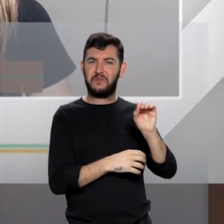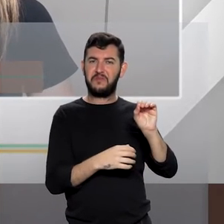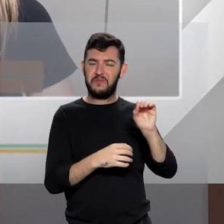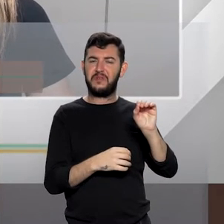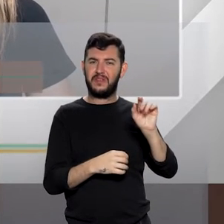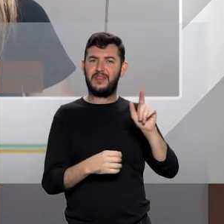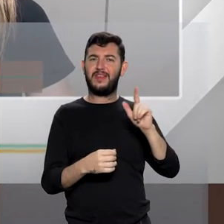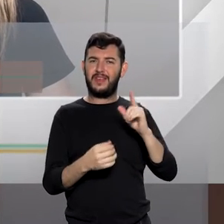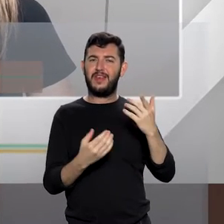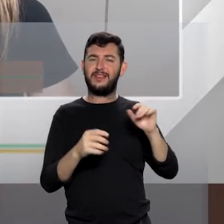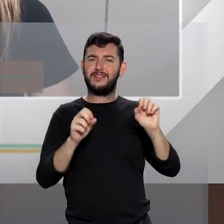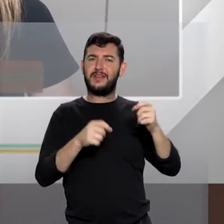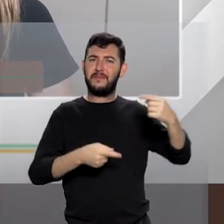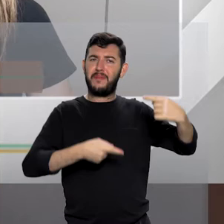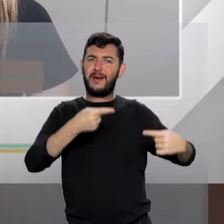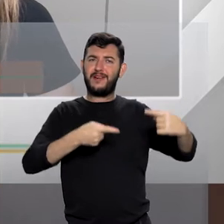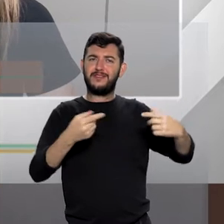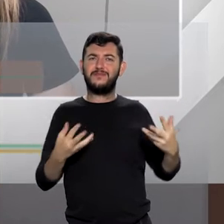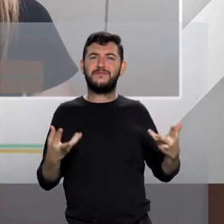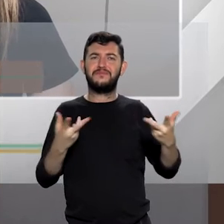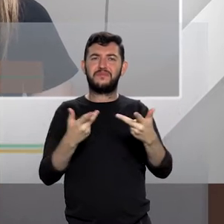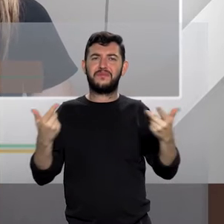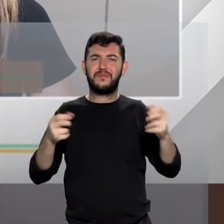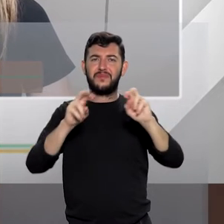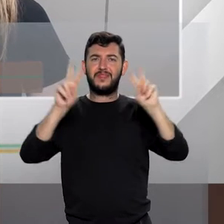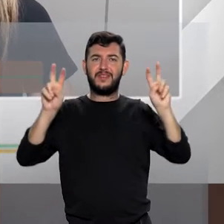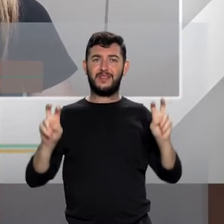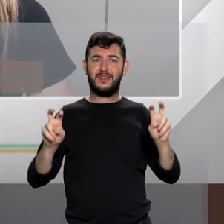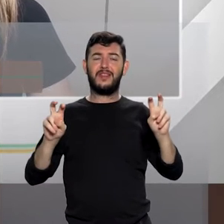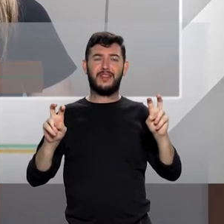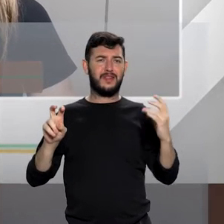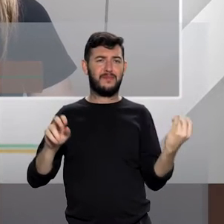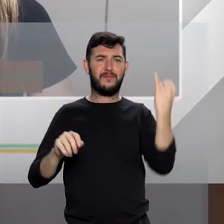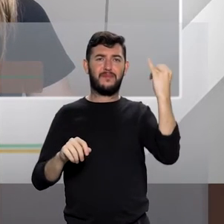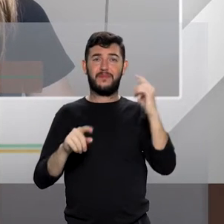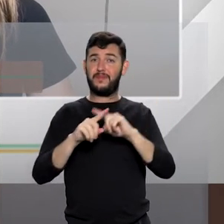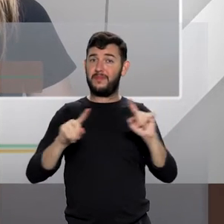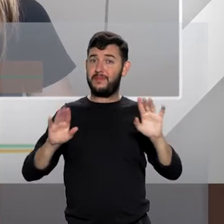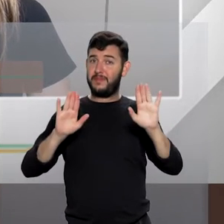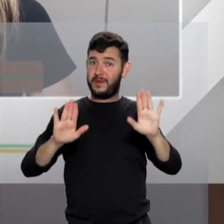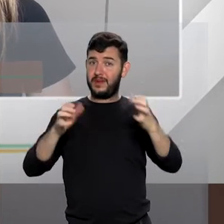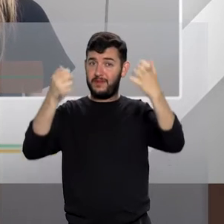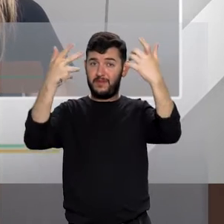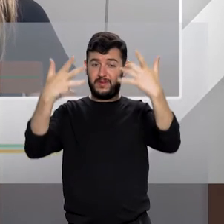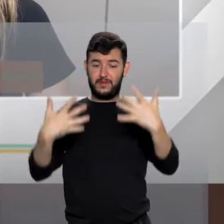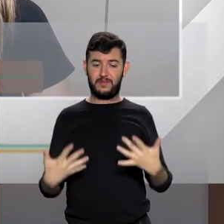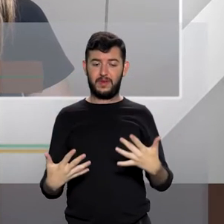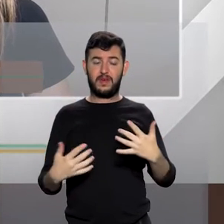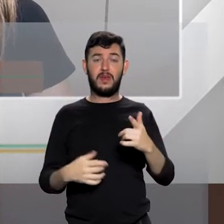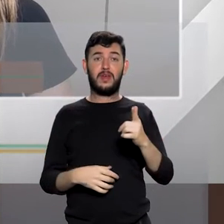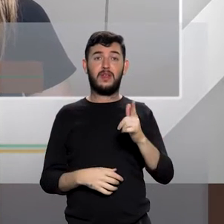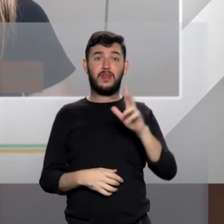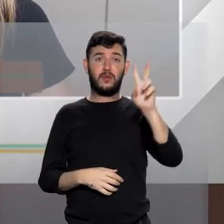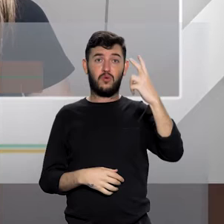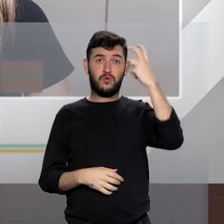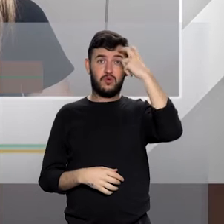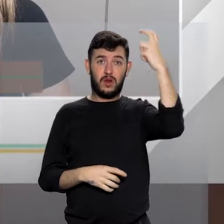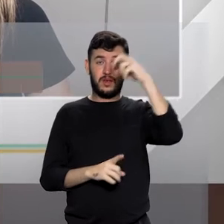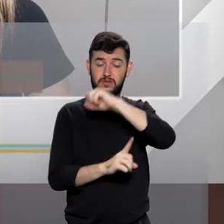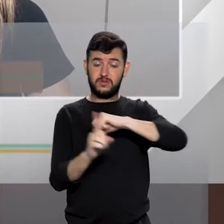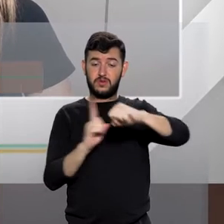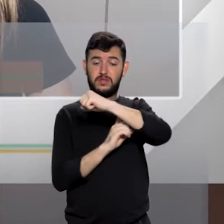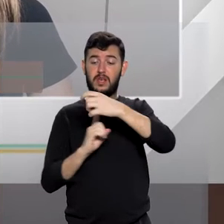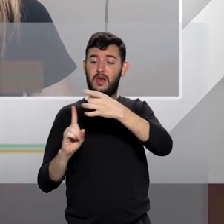nessa oportunidade temática. É importante nós dizermos que nós temos vulnerabilidades culturais e sociais que